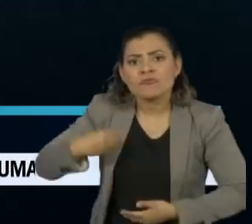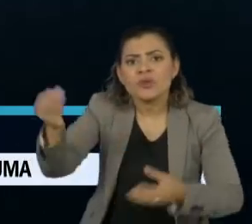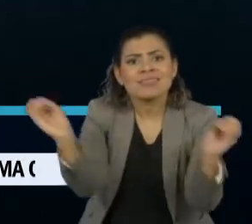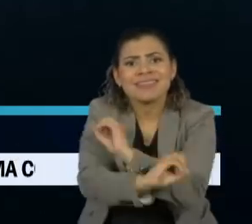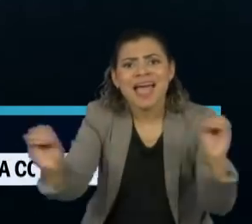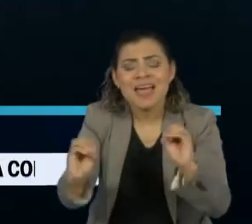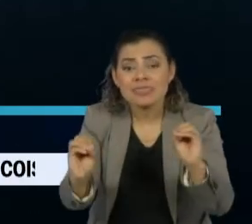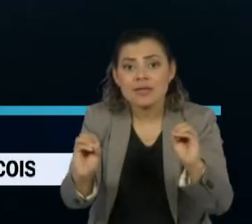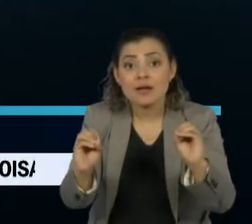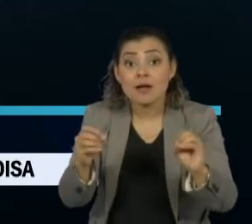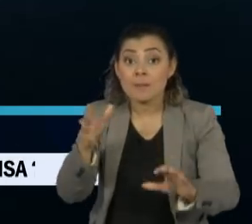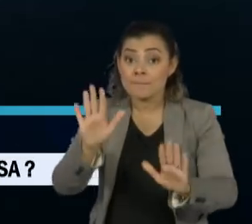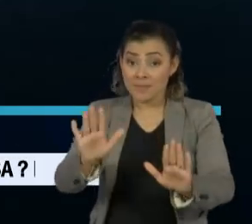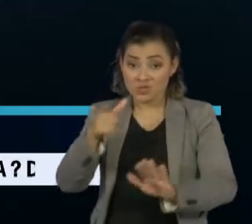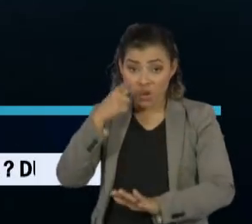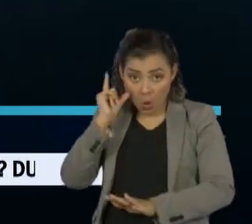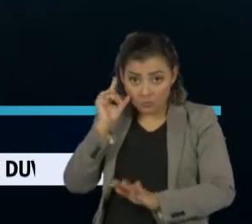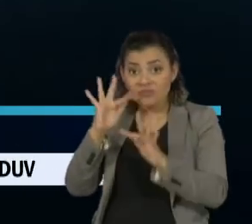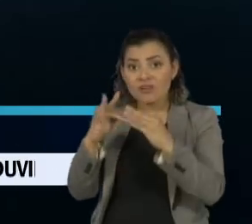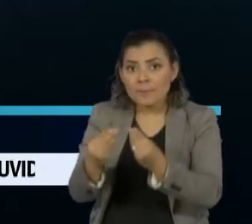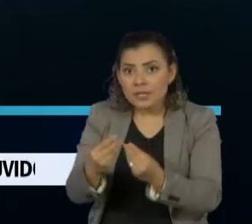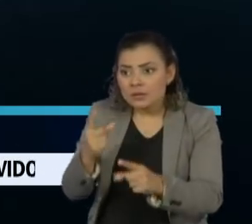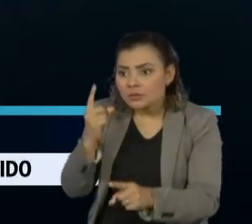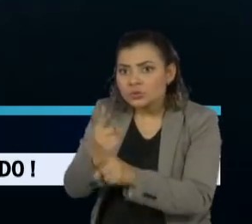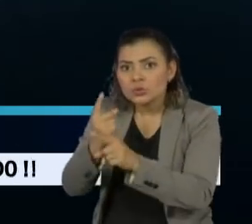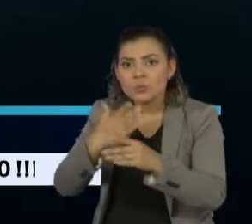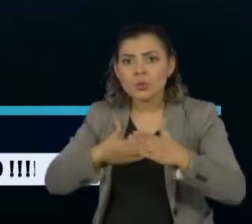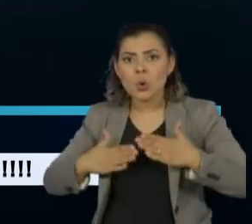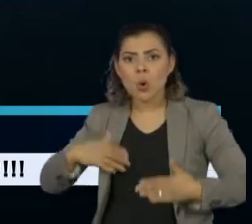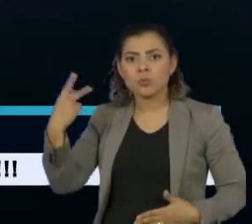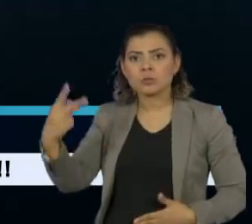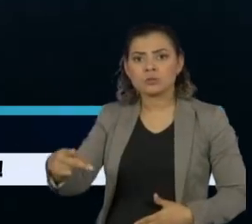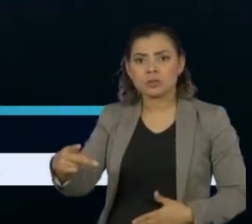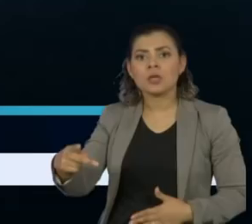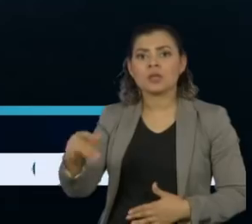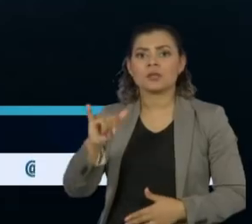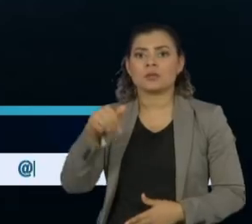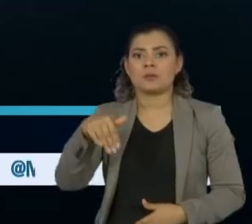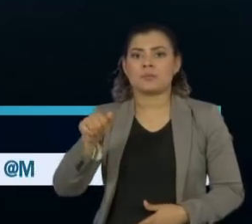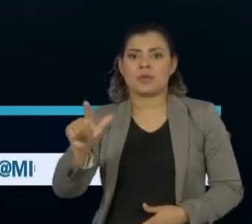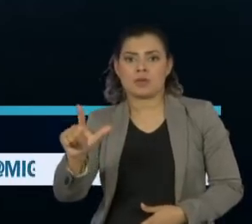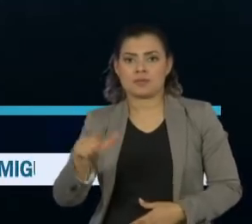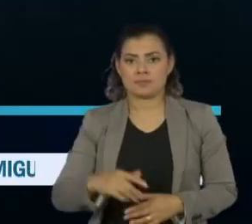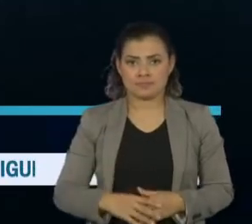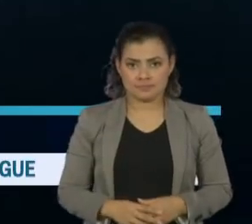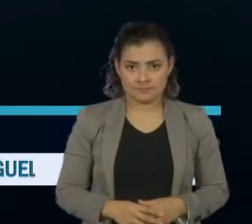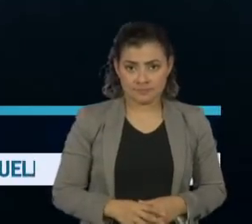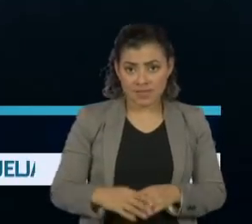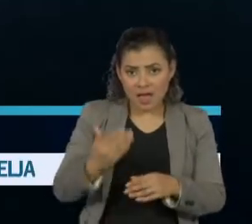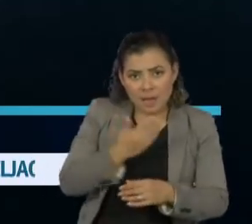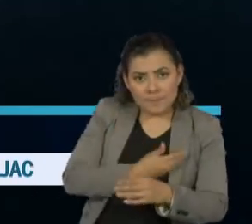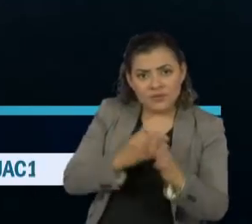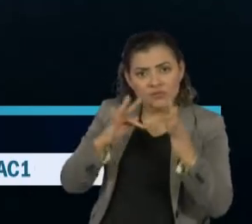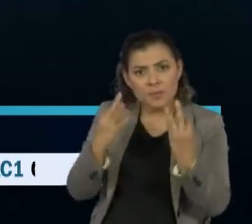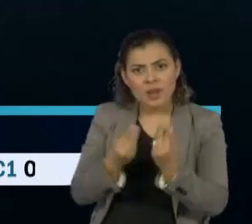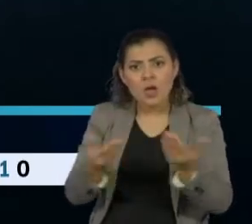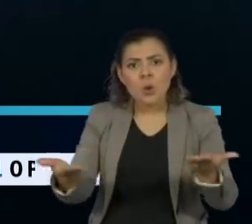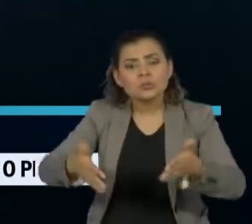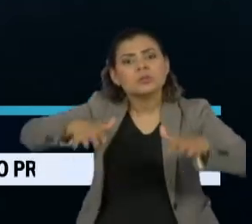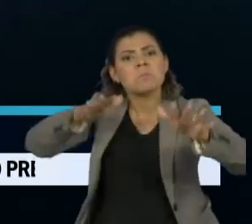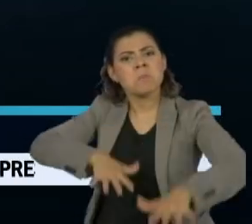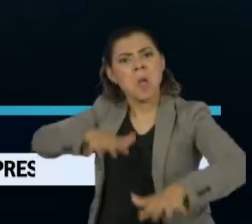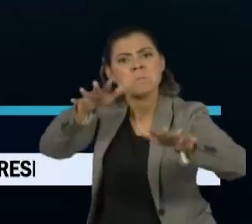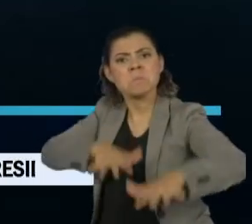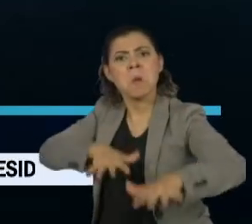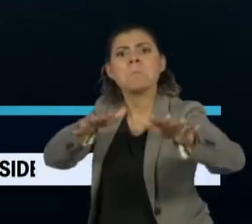João até que ontem parentes encontraram o corpo do estudante no IML. Amigos e familiares fizeram um ato